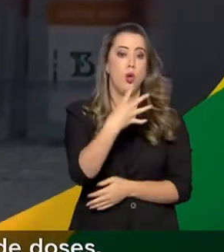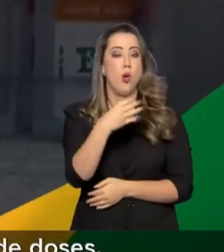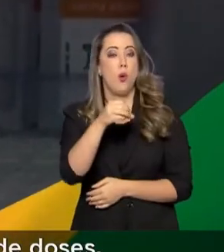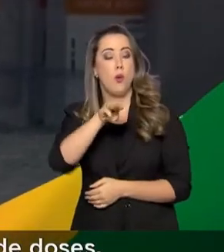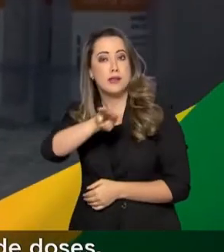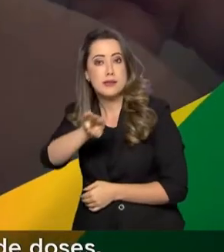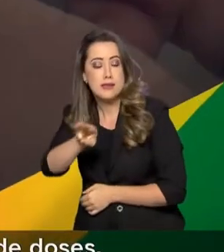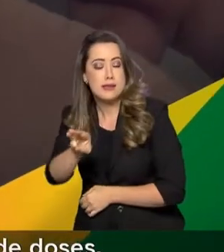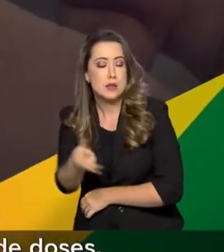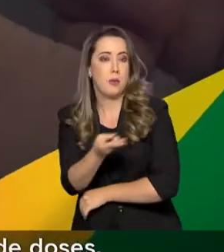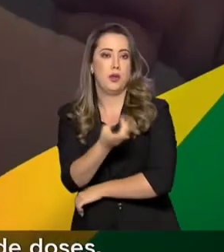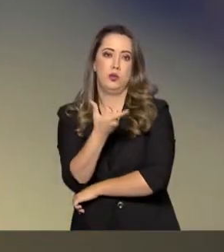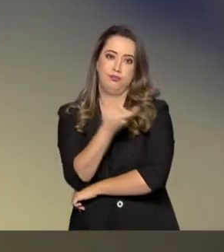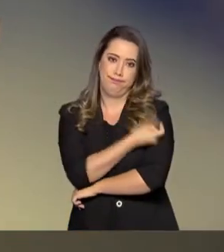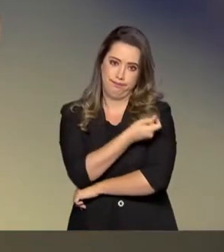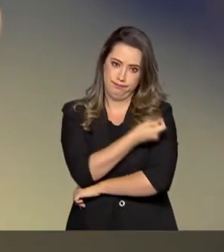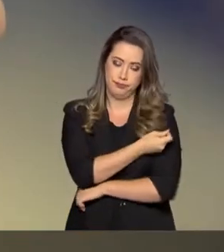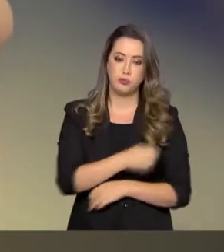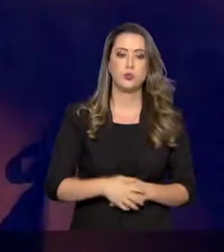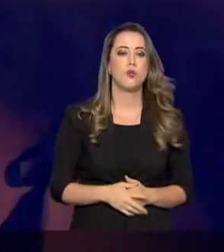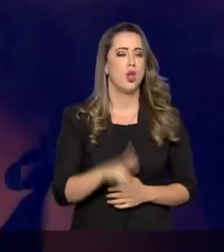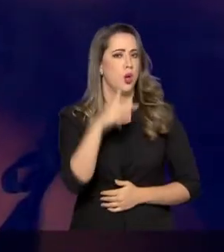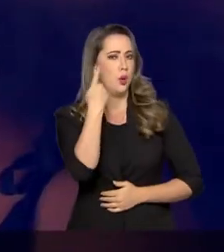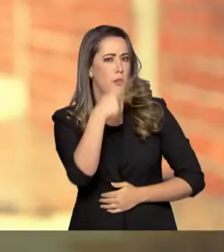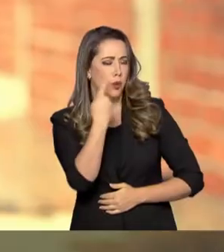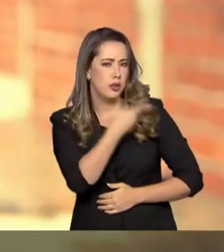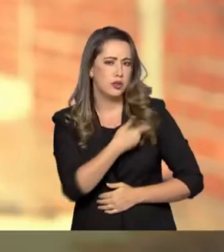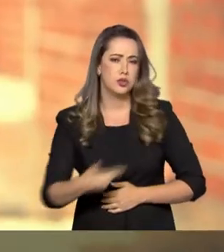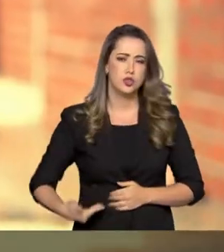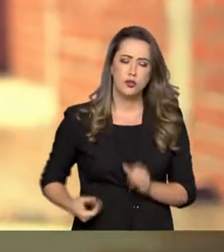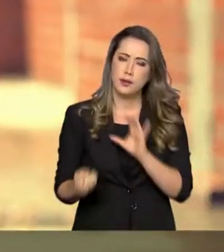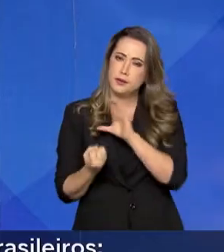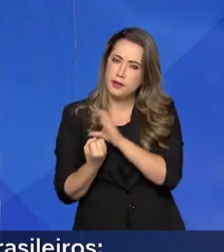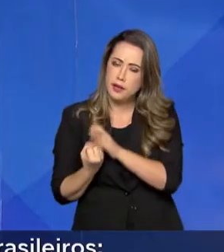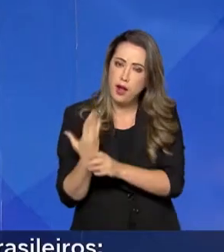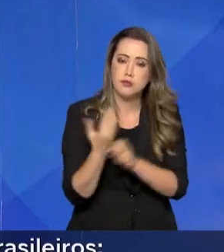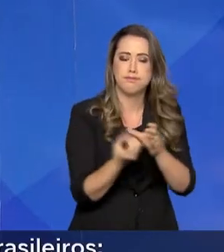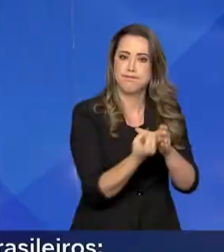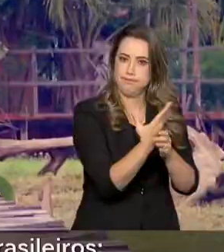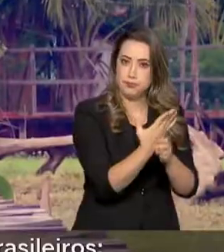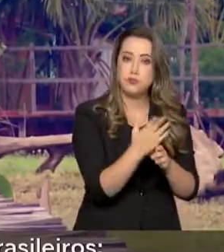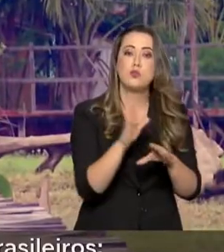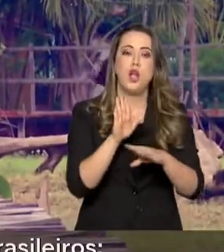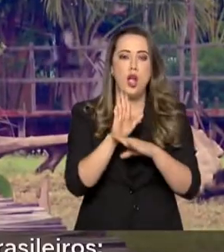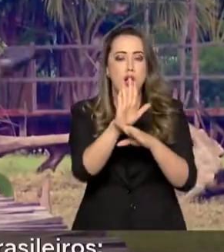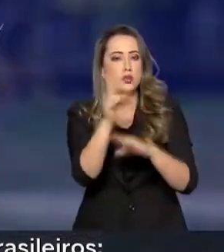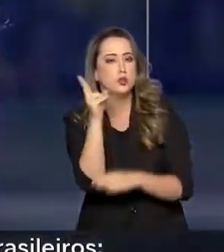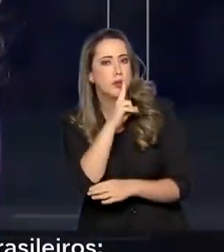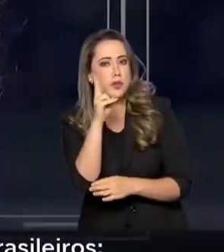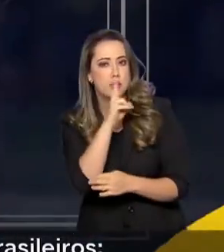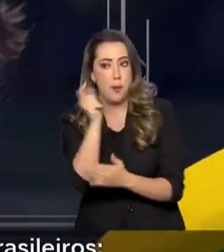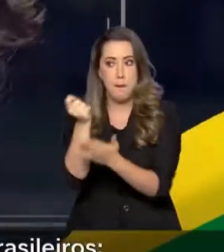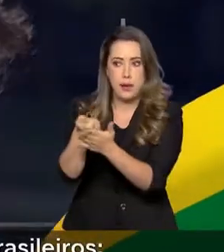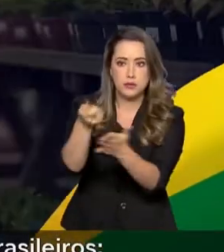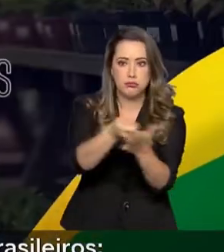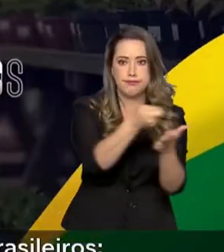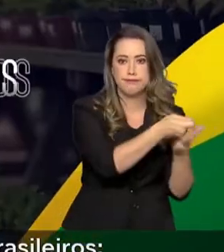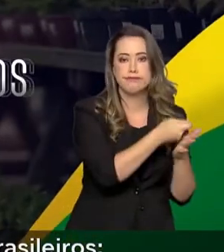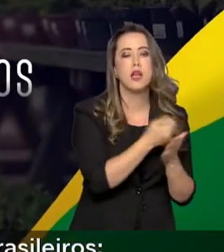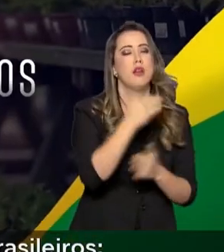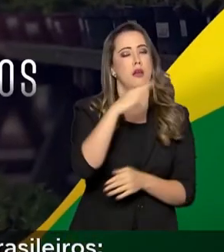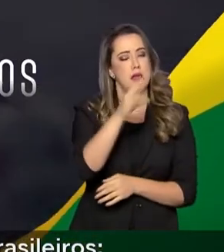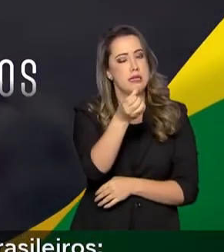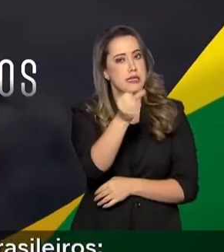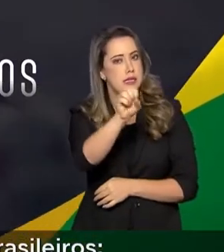milhões de doses. Políticas públicas foram implementadas. O auxílio emergencial alcançou mais de 68